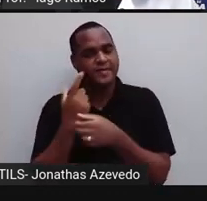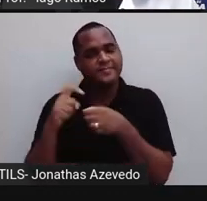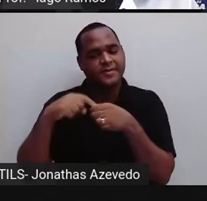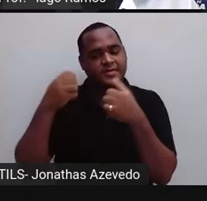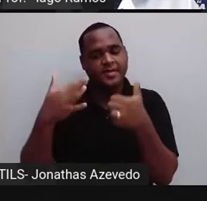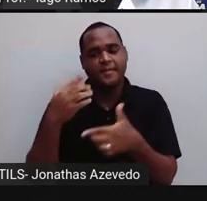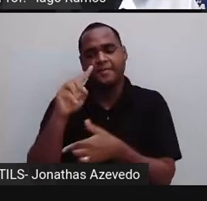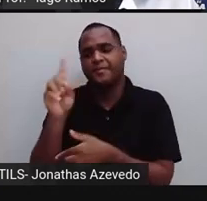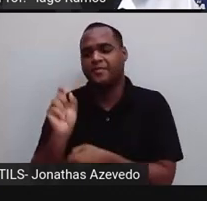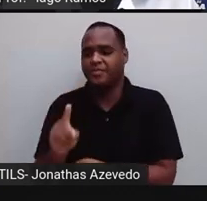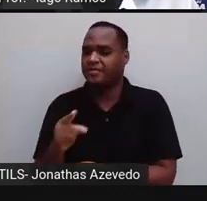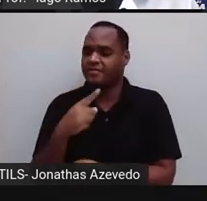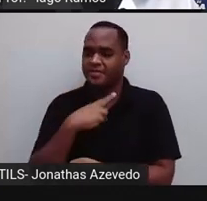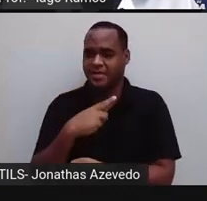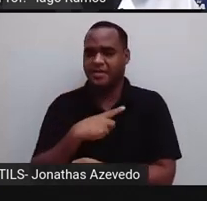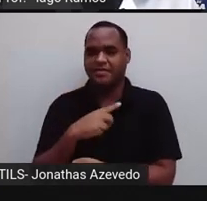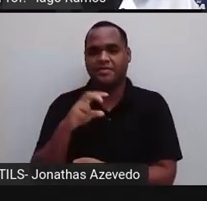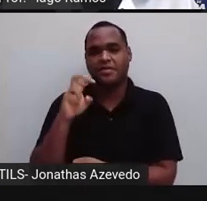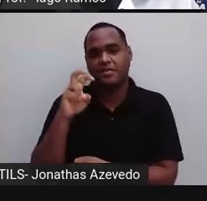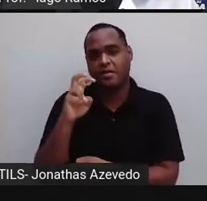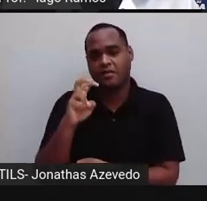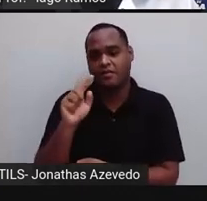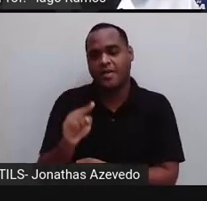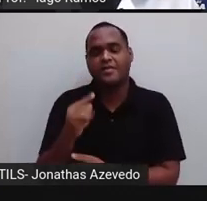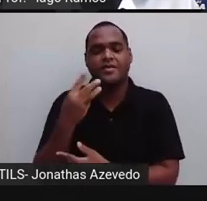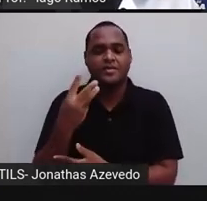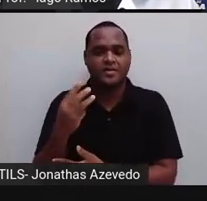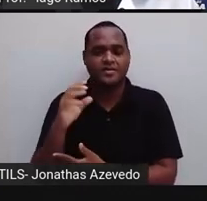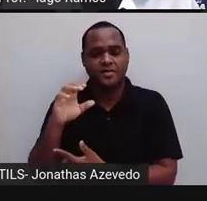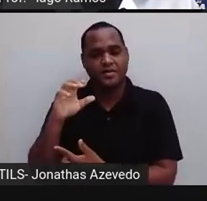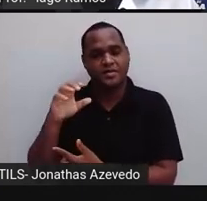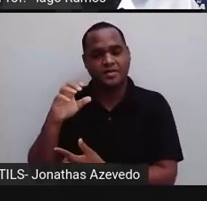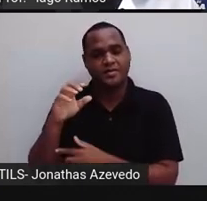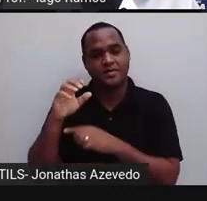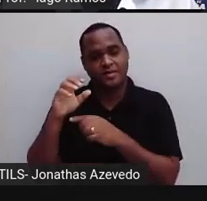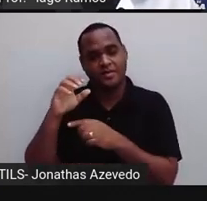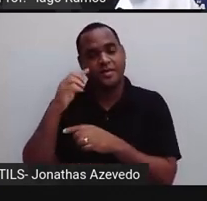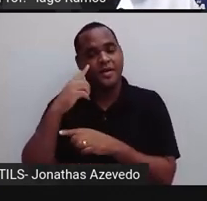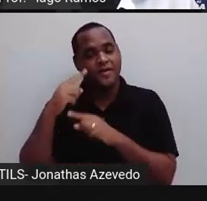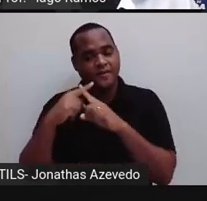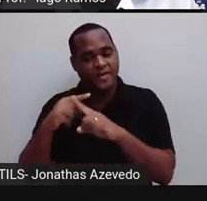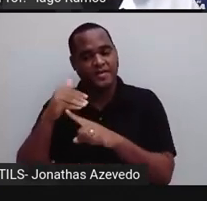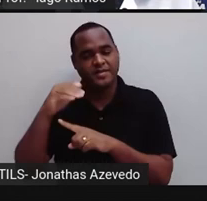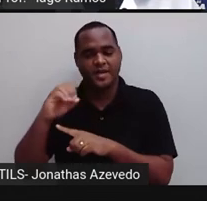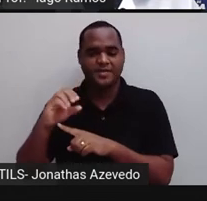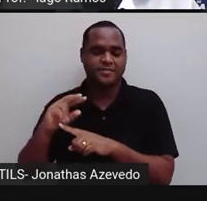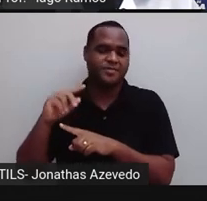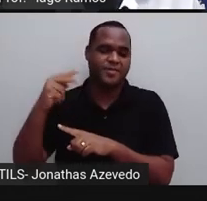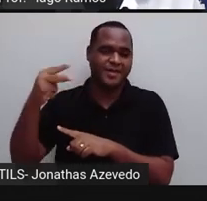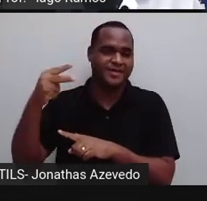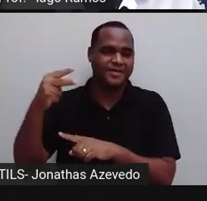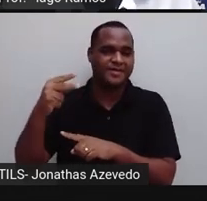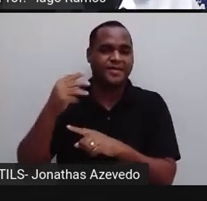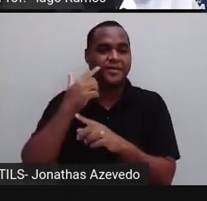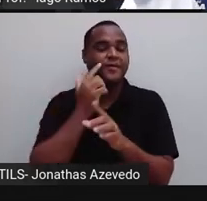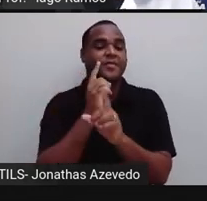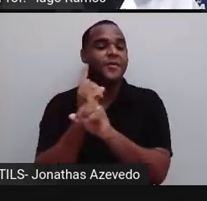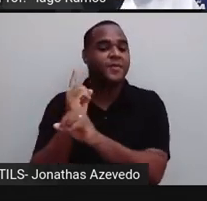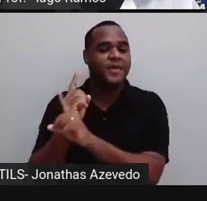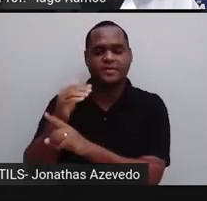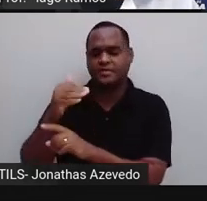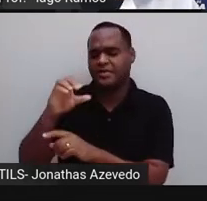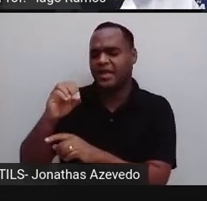interrogação ali. Vai ficar 5,3 vezes a potência do 10. A gente só precisa encontrar quem é o